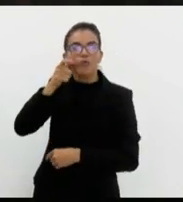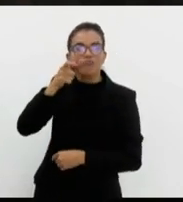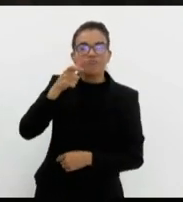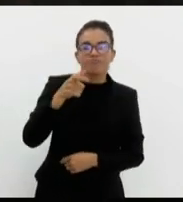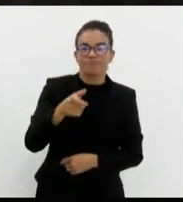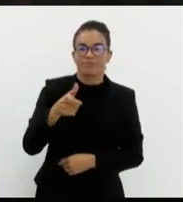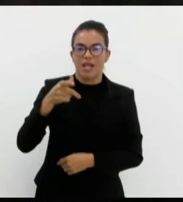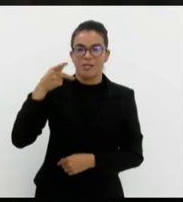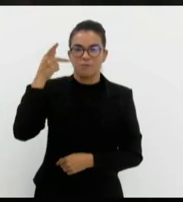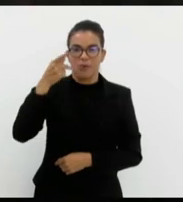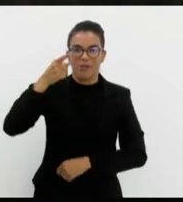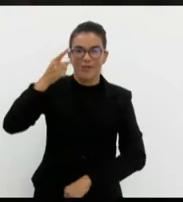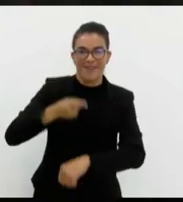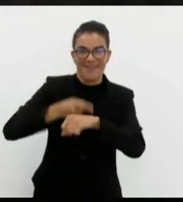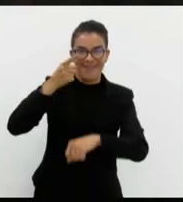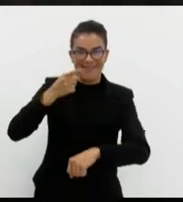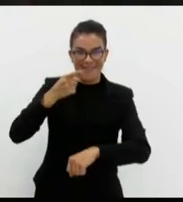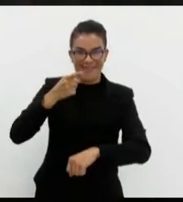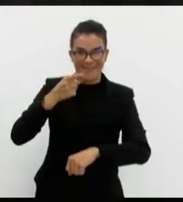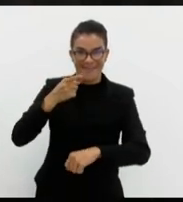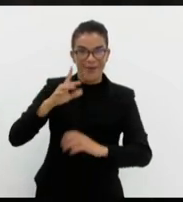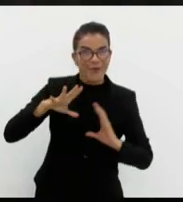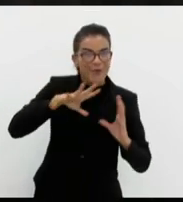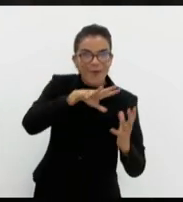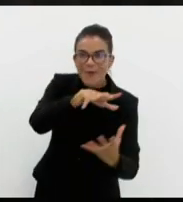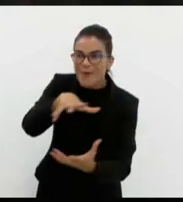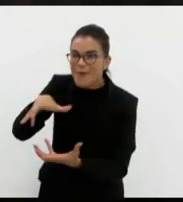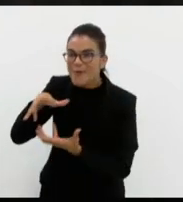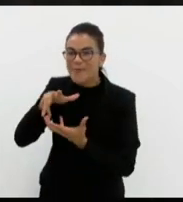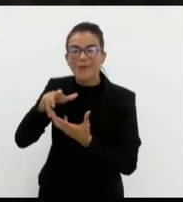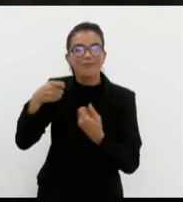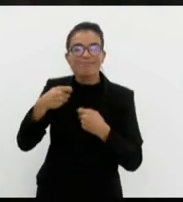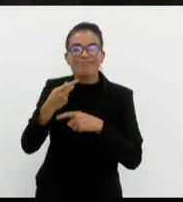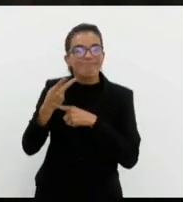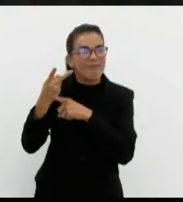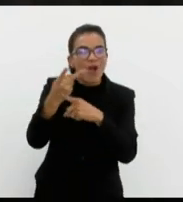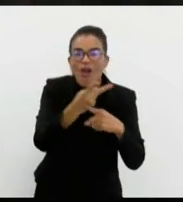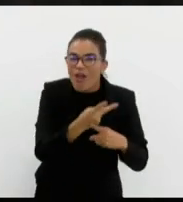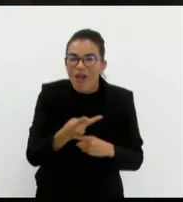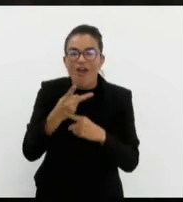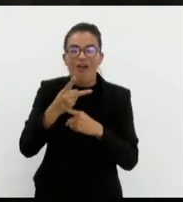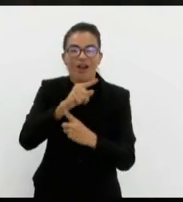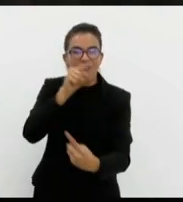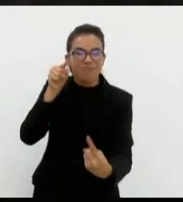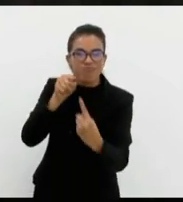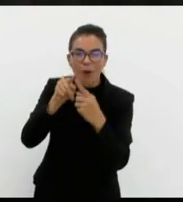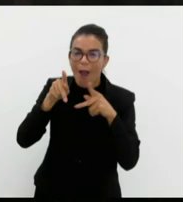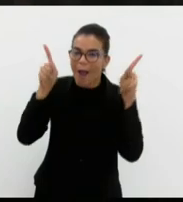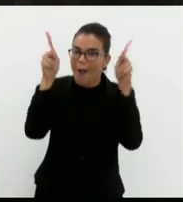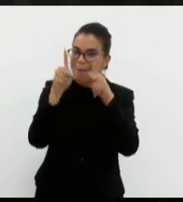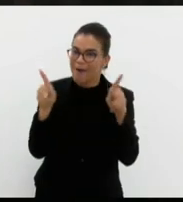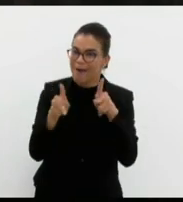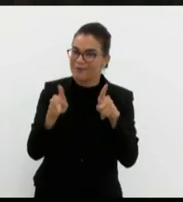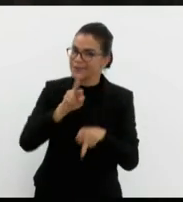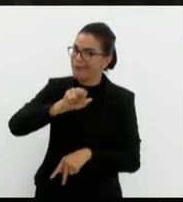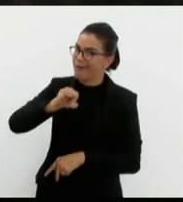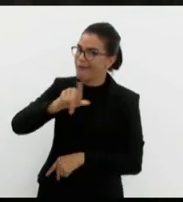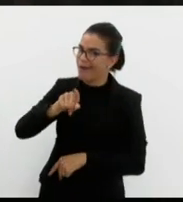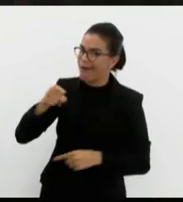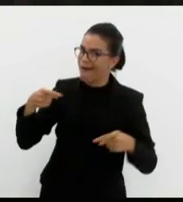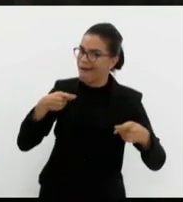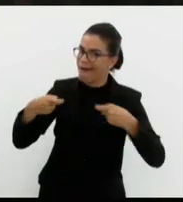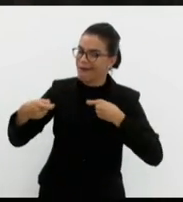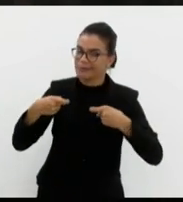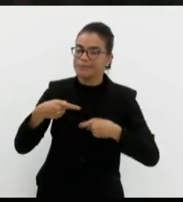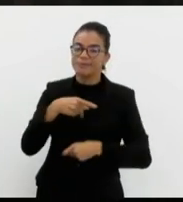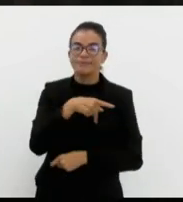imediatos. Então, o mundo tem que buscar a paz e não a guerra. Pois não,